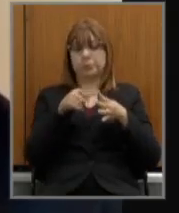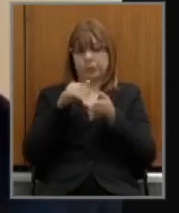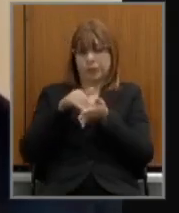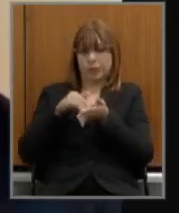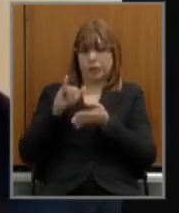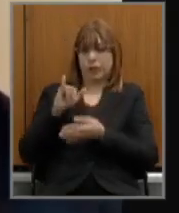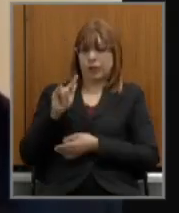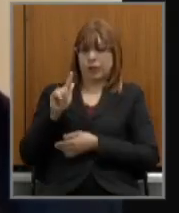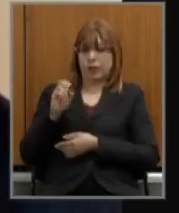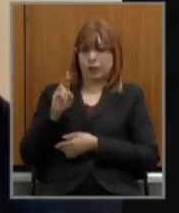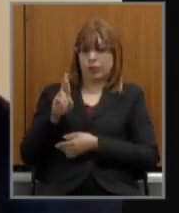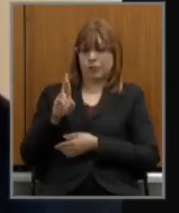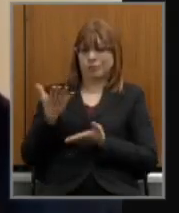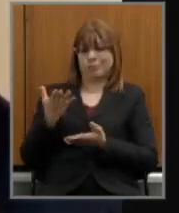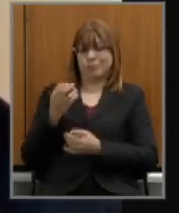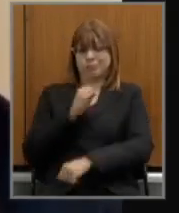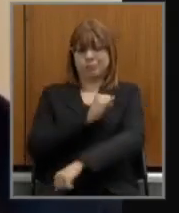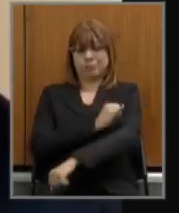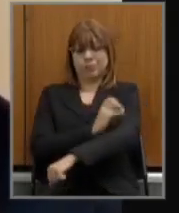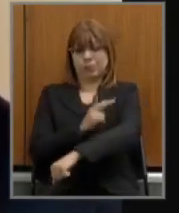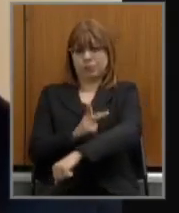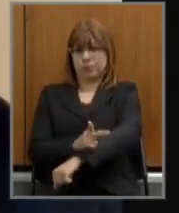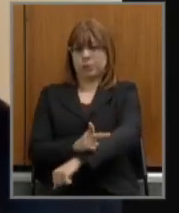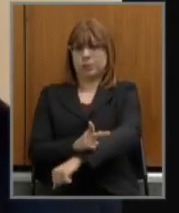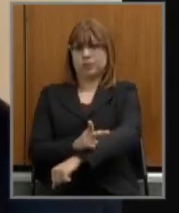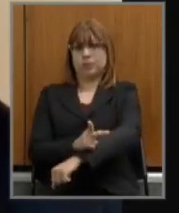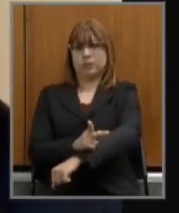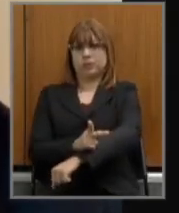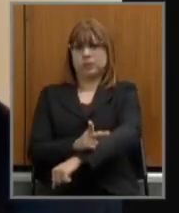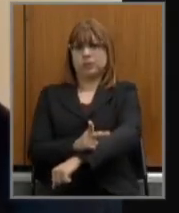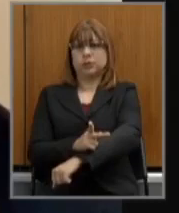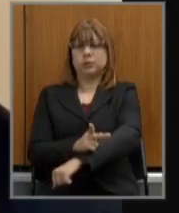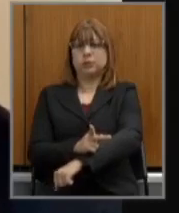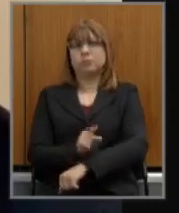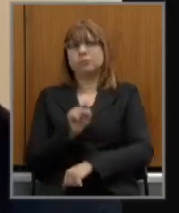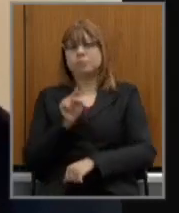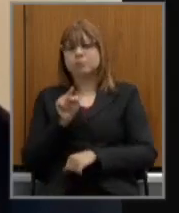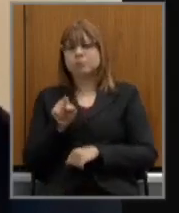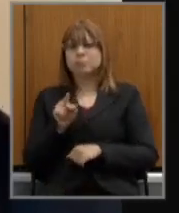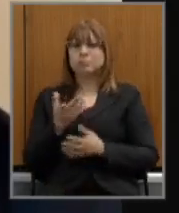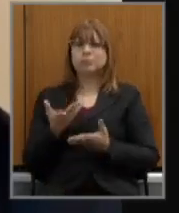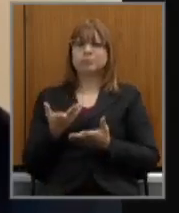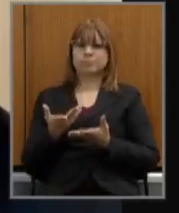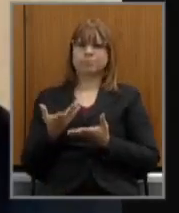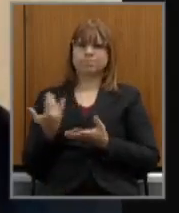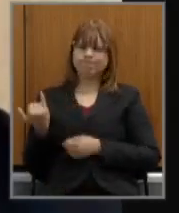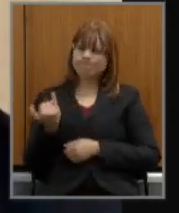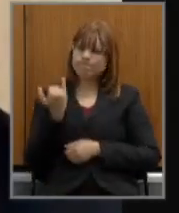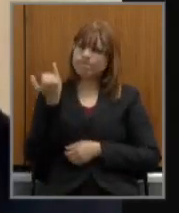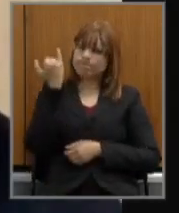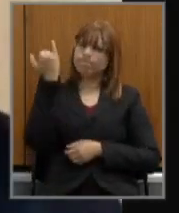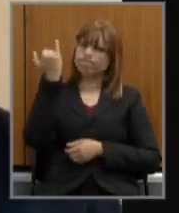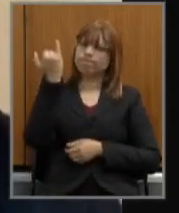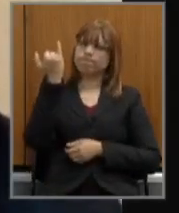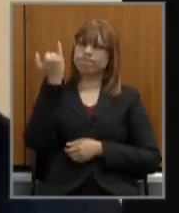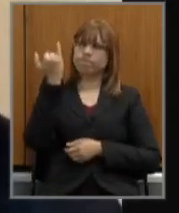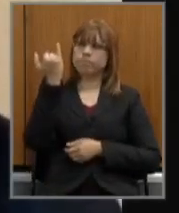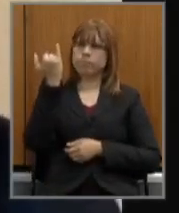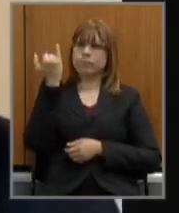a questão do Ipseng o Ipseng ele é uma instituição secular importante ela